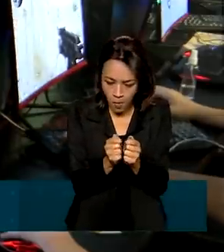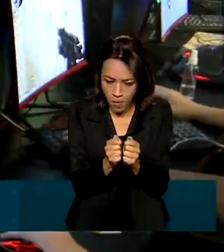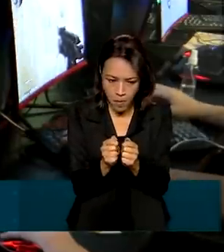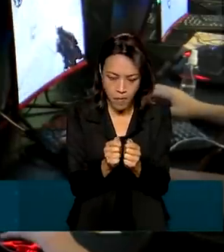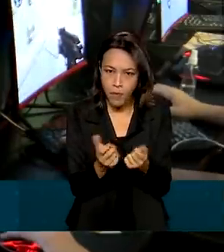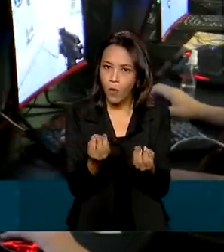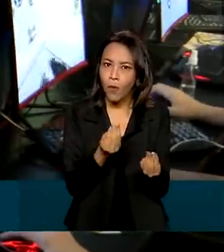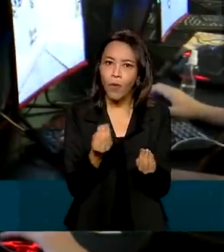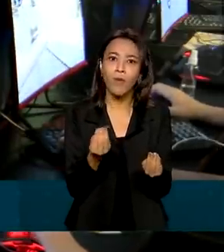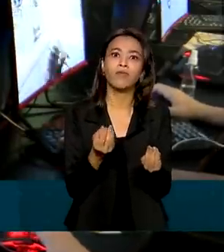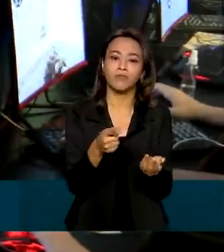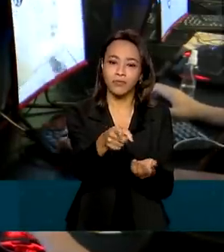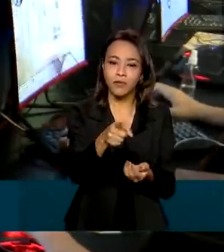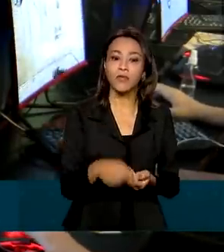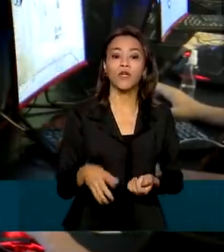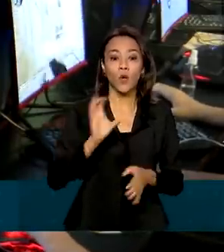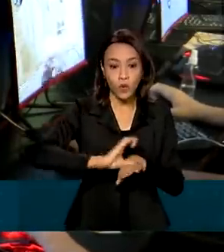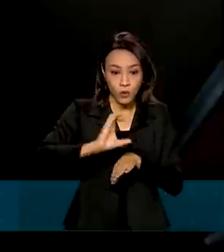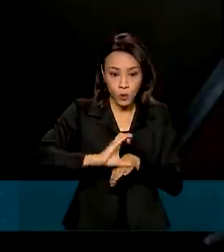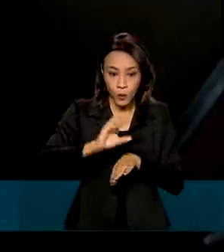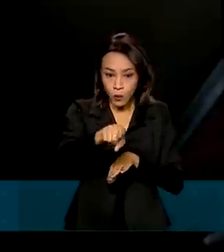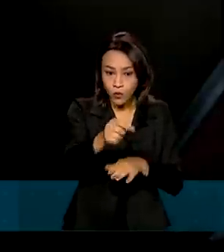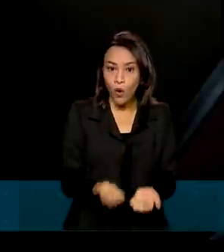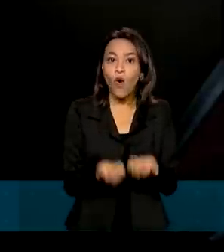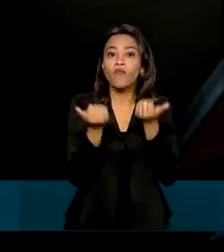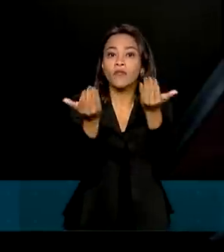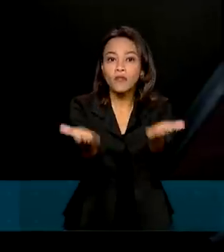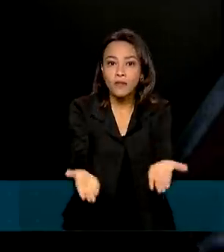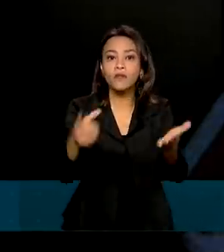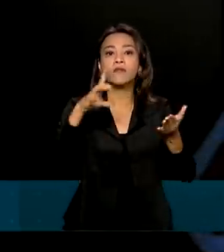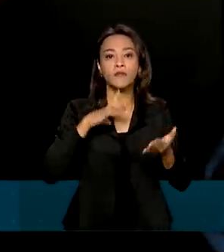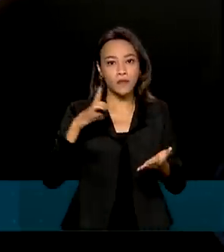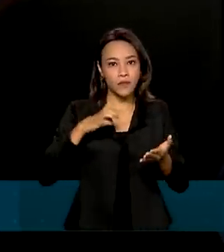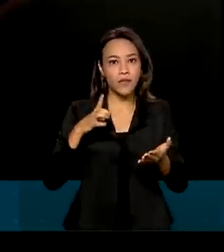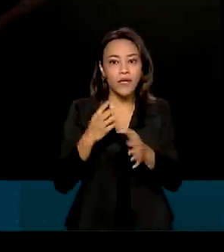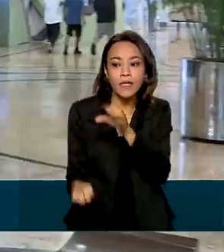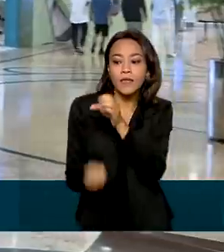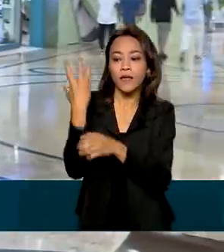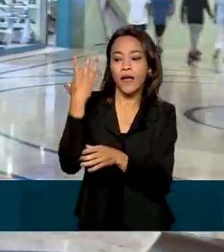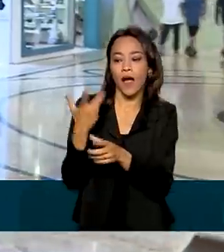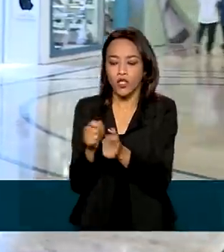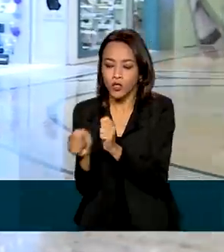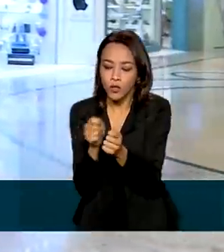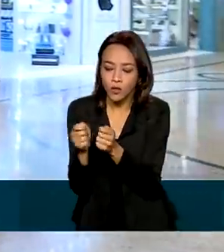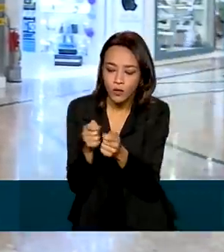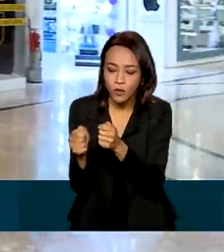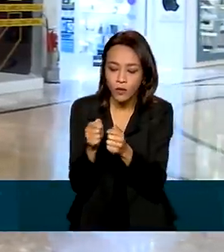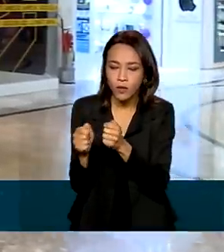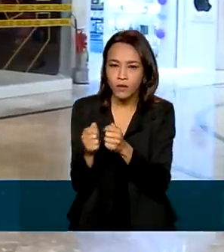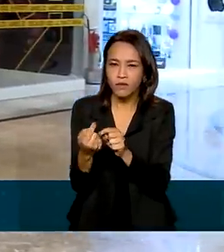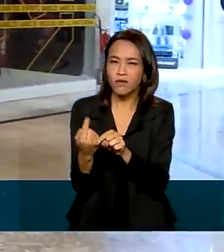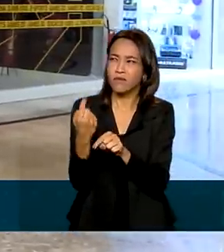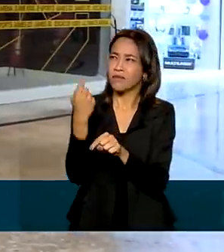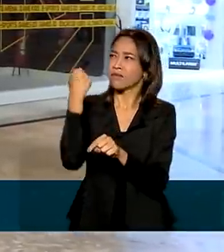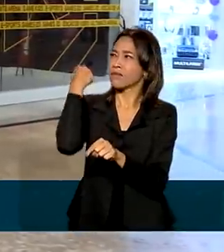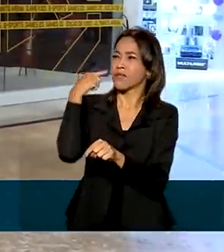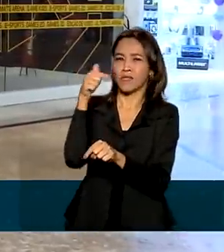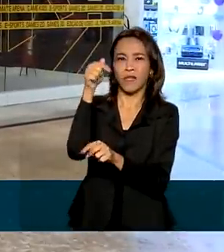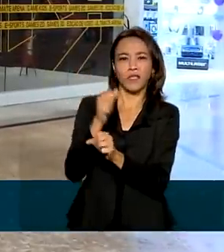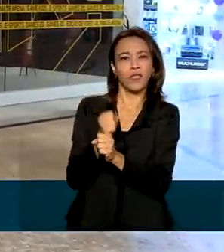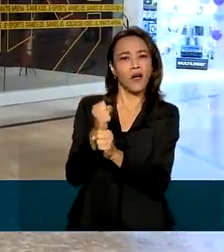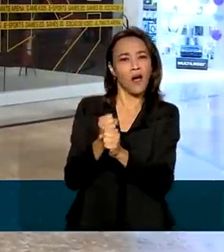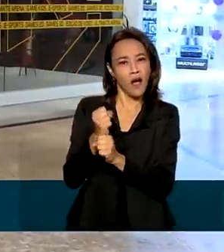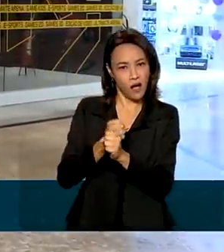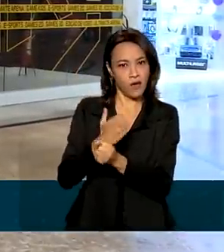Entre os cursos oferecidos por essa escola está o de desenvolvimento de jogos. O negócio, que começou há quase sete anos em